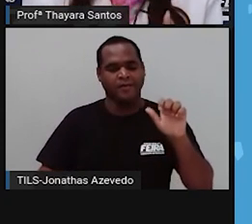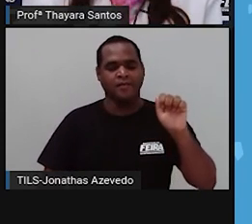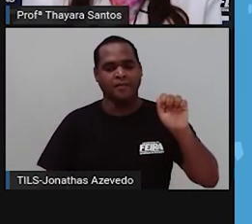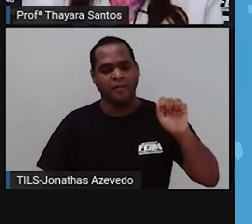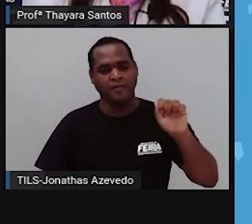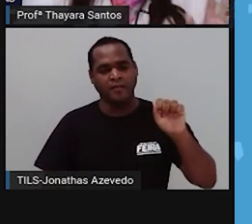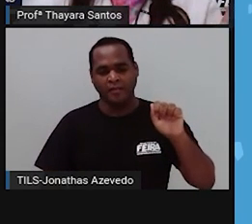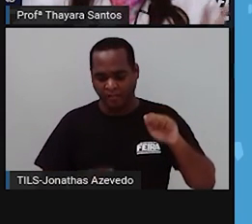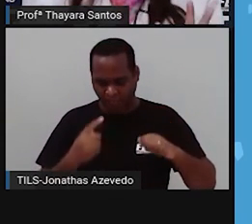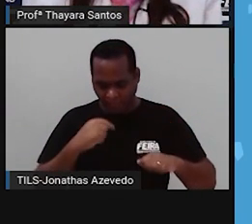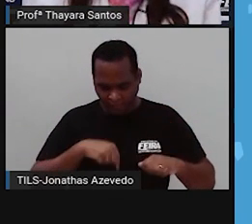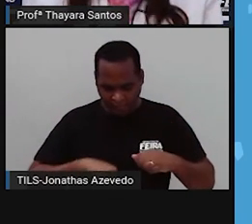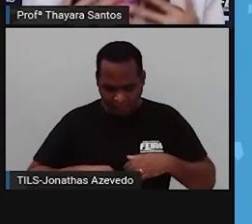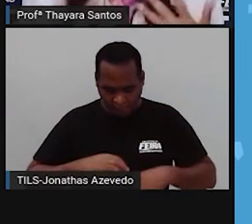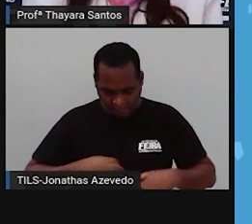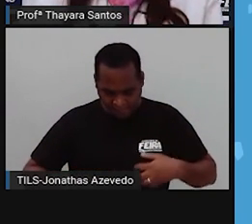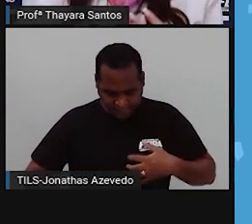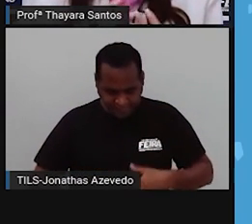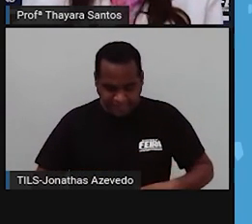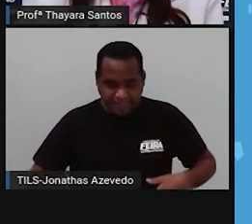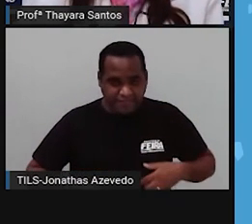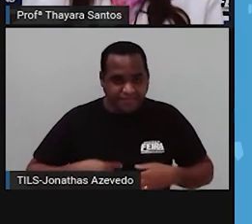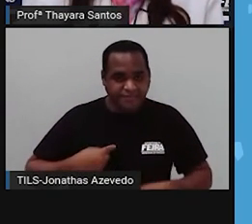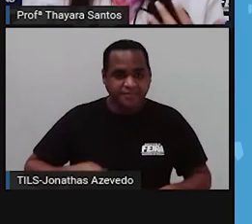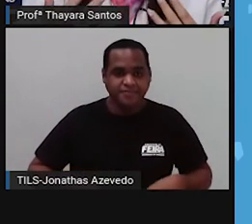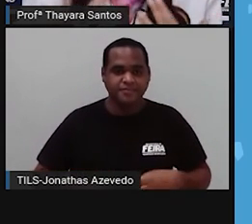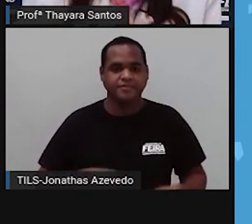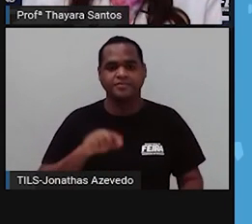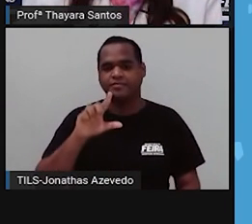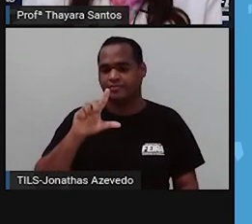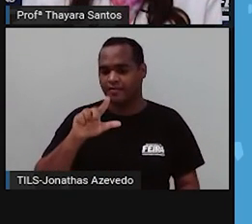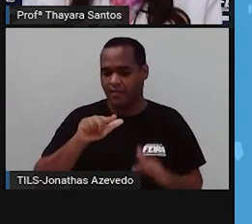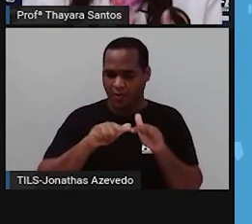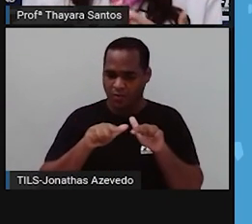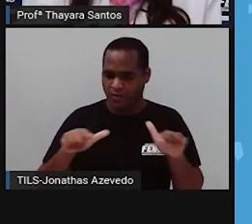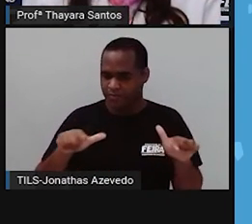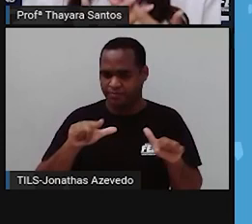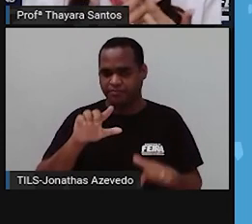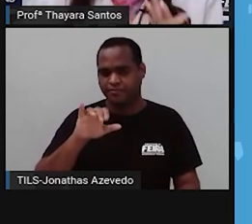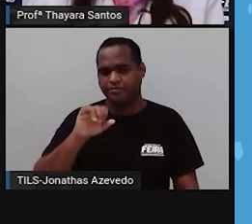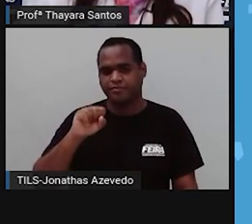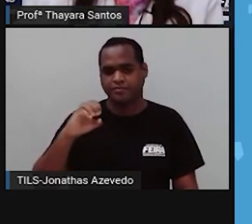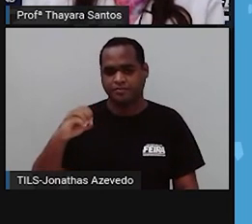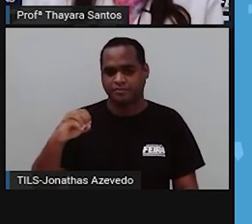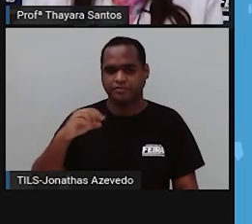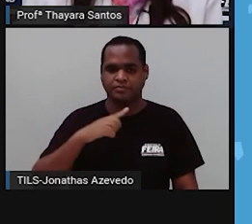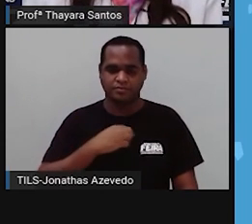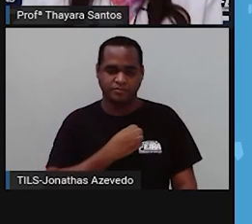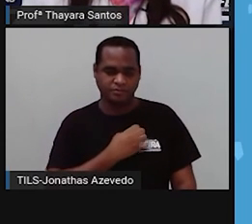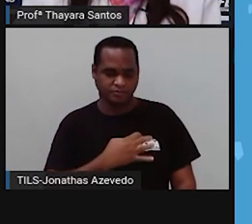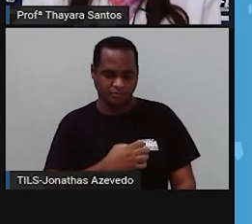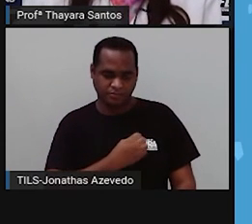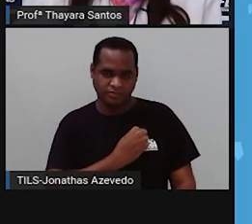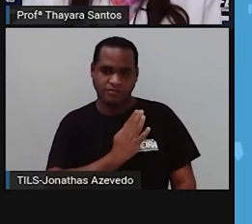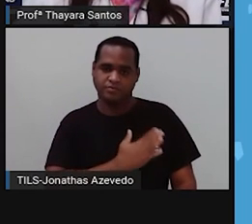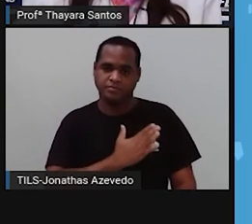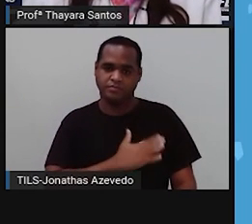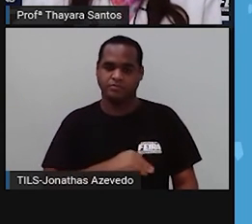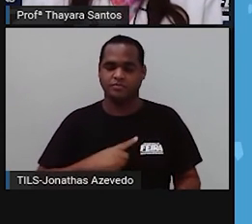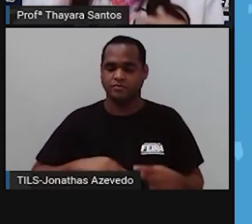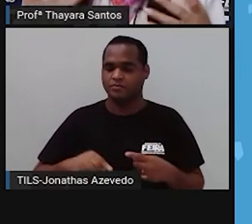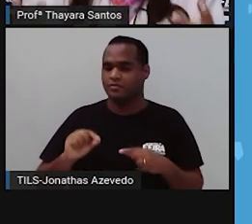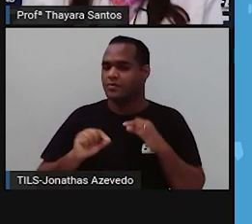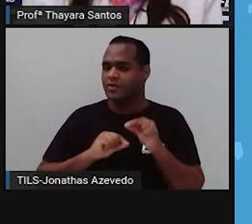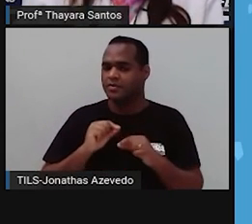Nas nossas vísceras todas a gente tem músculo liso. O músculo estriado cardíaco só é encontrado no coração e o músculo estriado